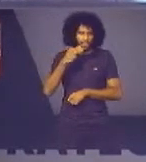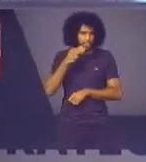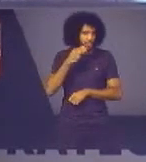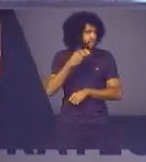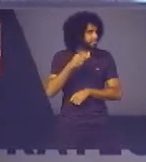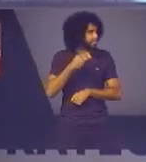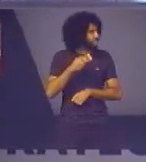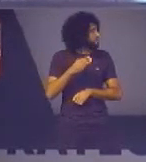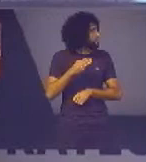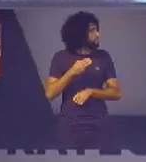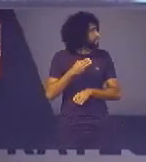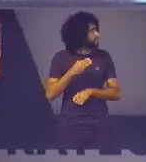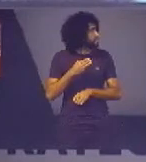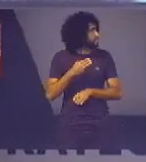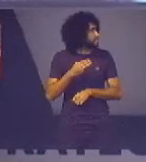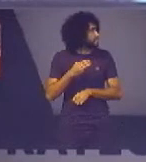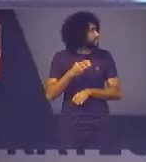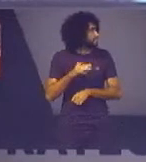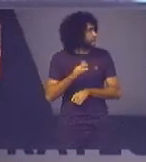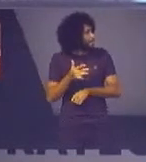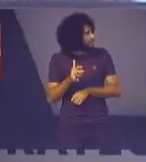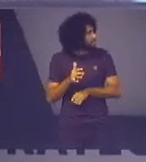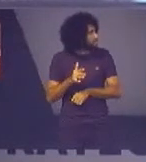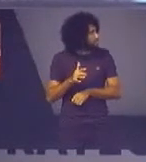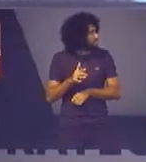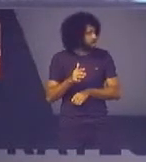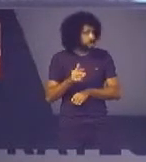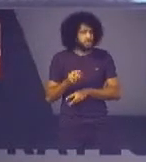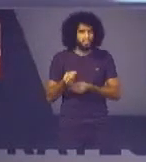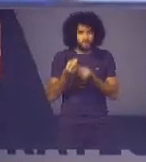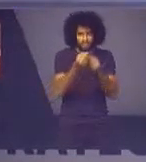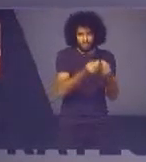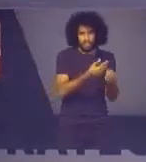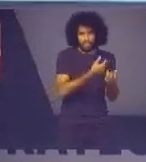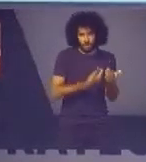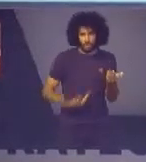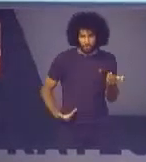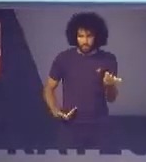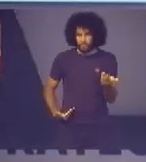e 93 de economia aos cofres públicos